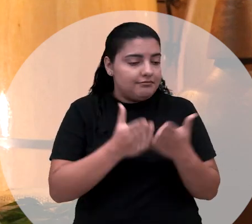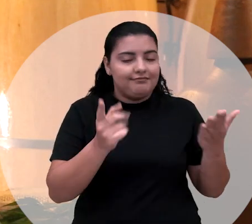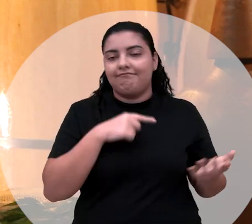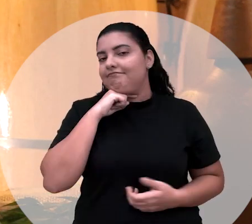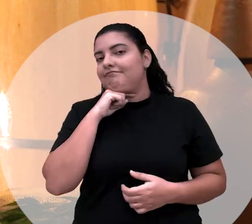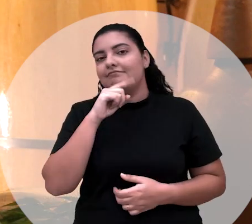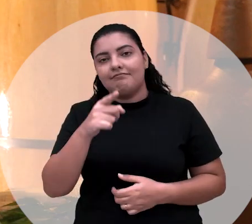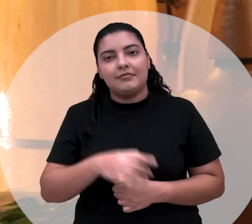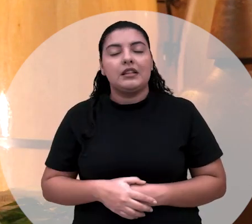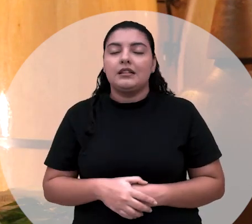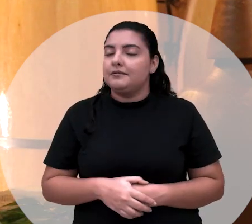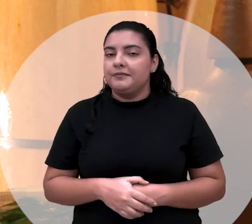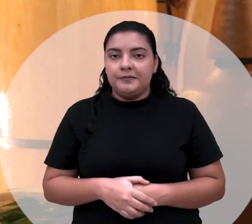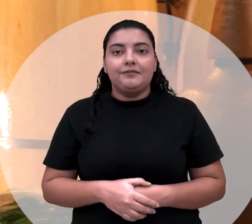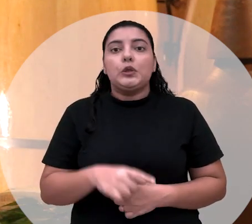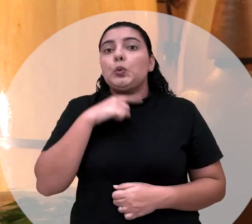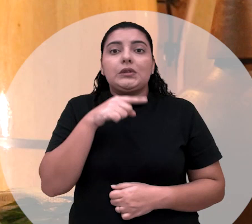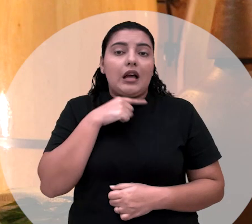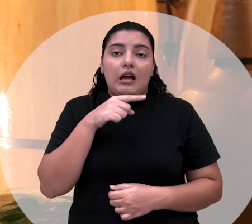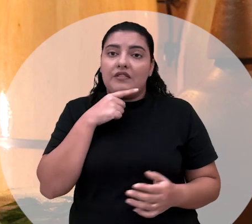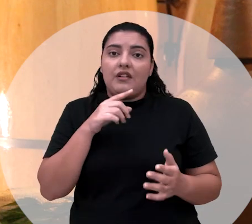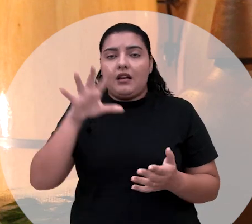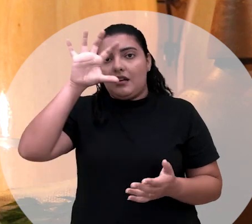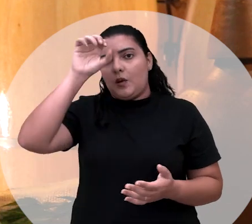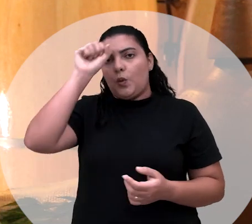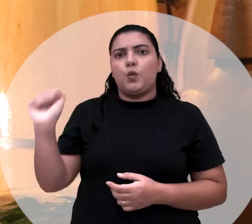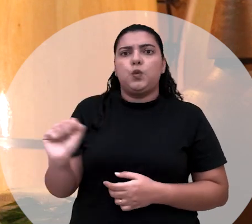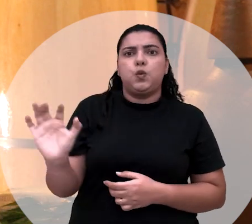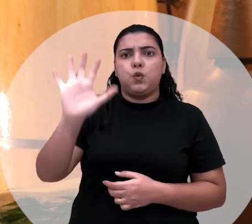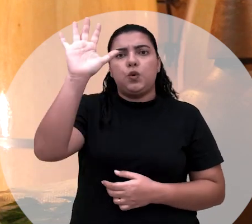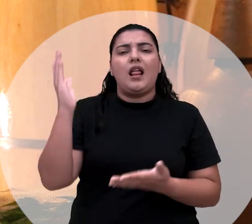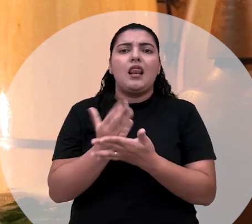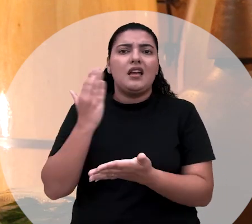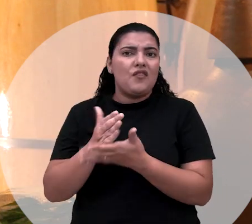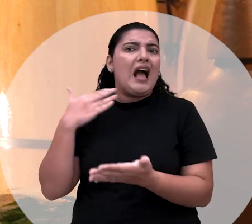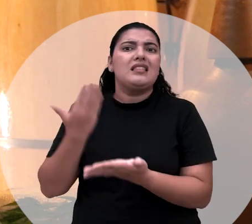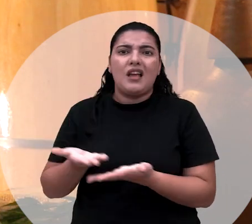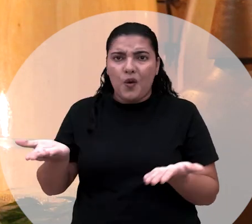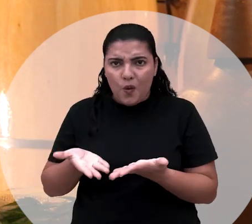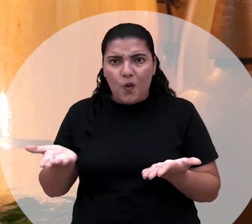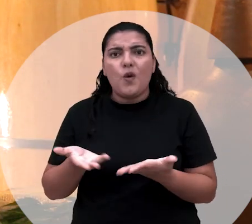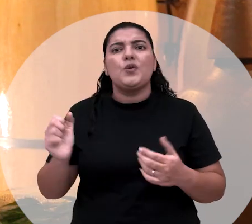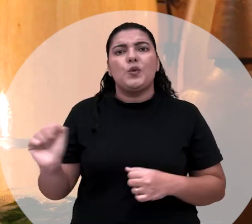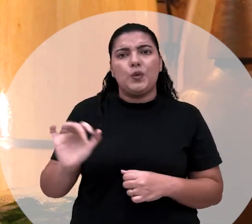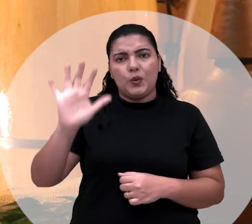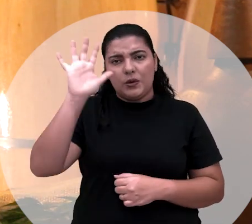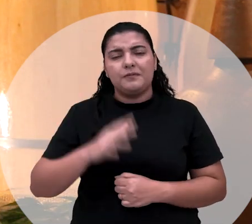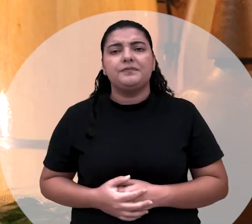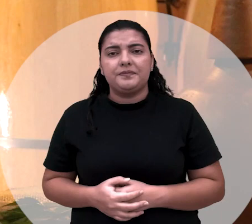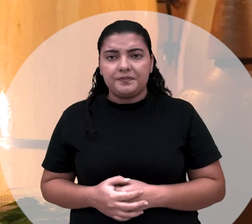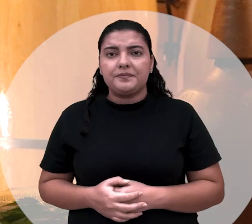uma pessoa de situação mais humilde, não podia comprar um livro de um bando, que era caro. Até hoje, os livros ainda são meus carinhos.